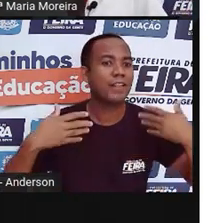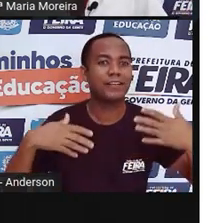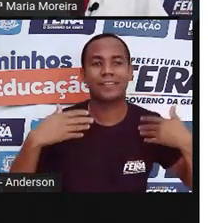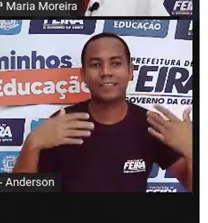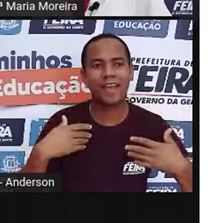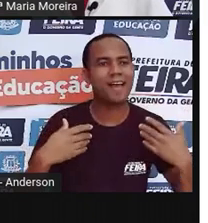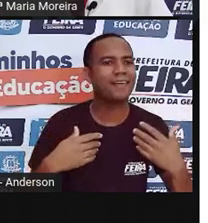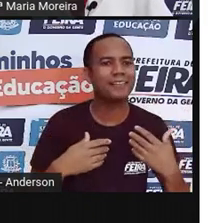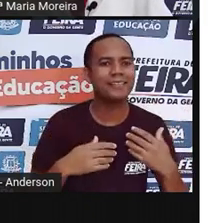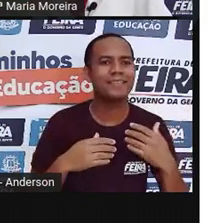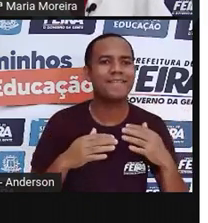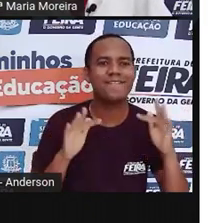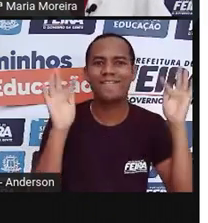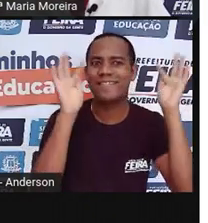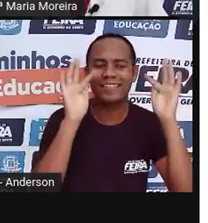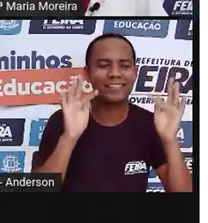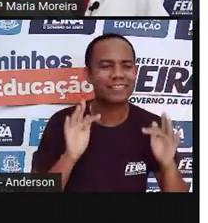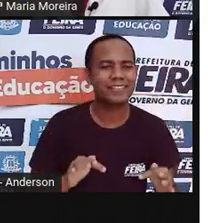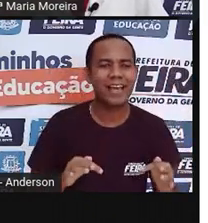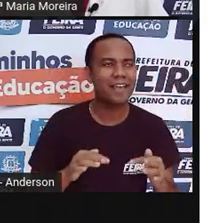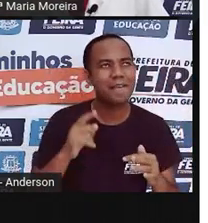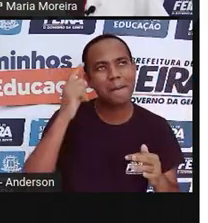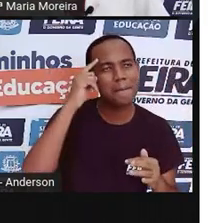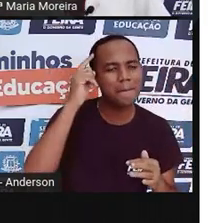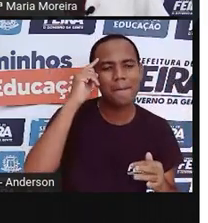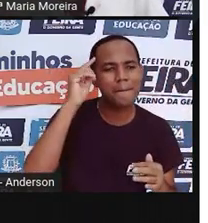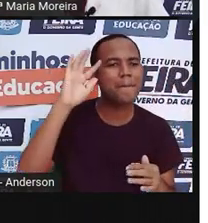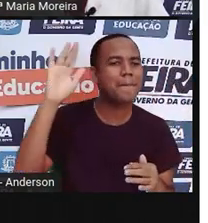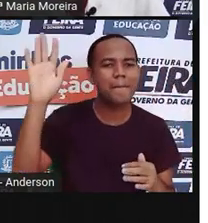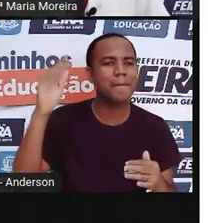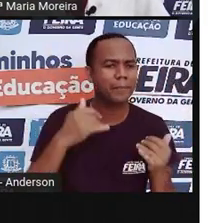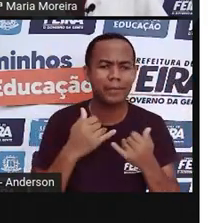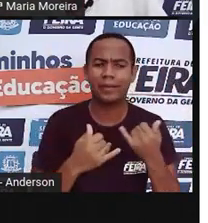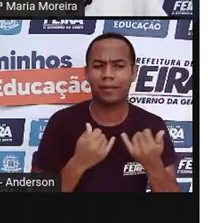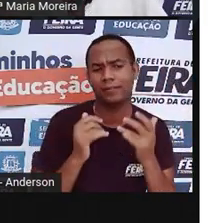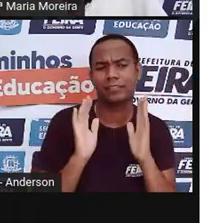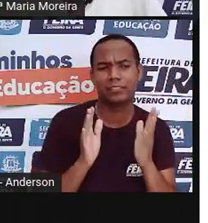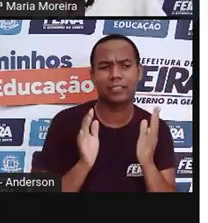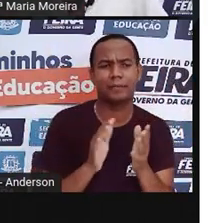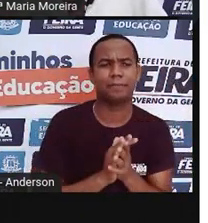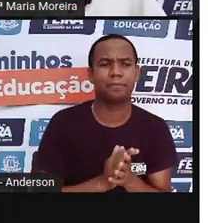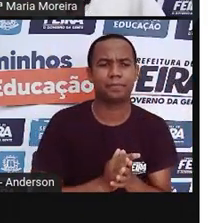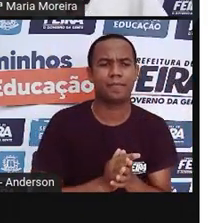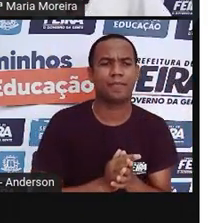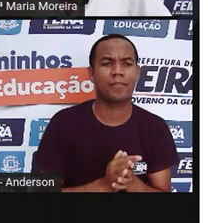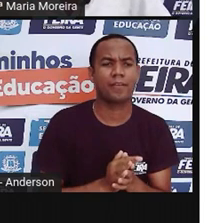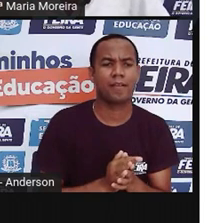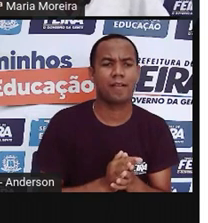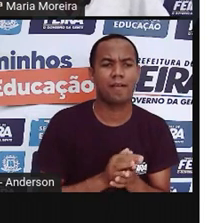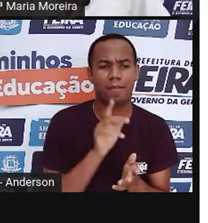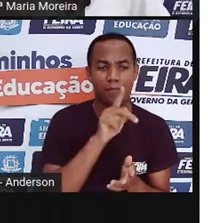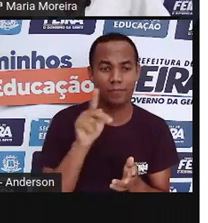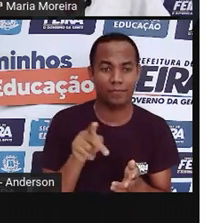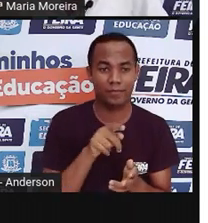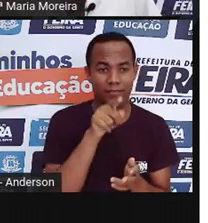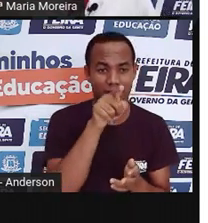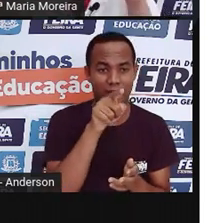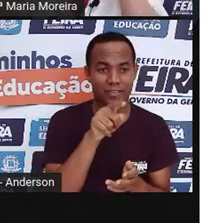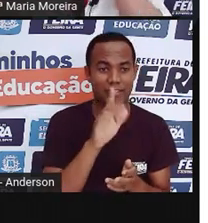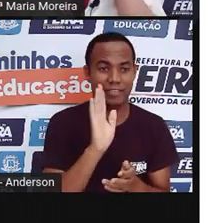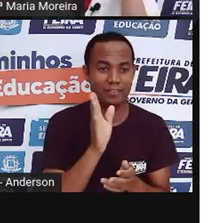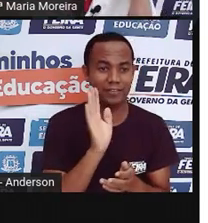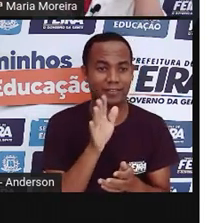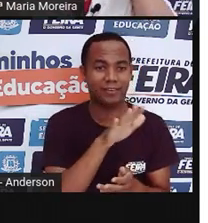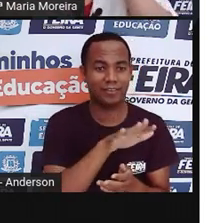desafio e universo de fantasia para crianças de todas as épocas. Eu sou uma criança desta época, tá? Anderson,